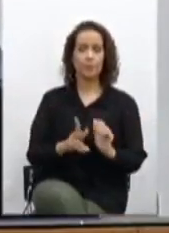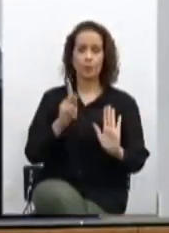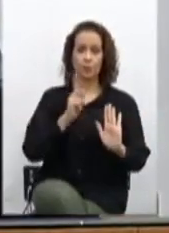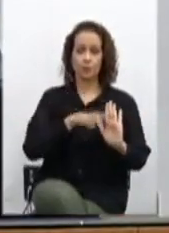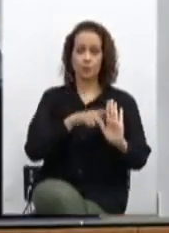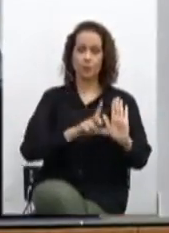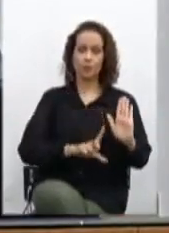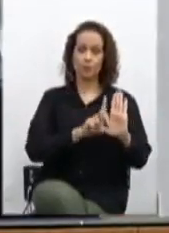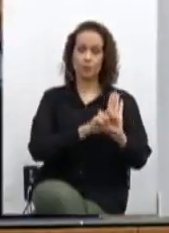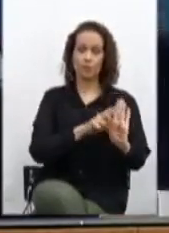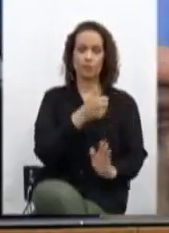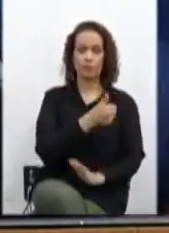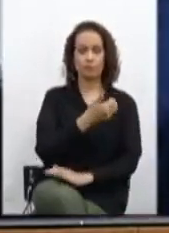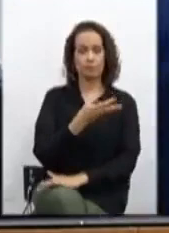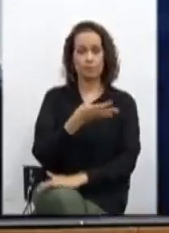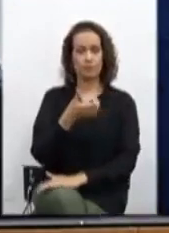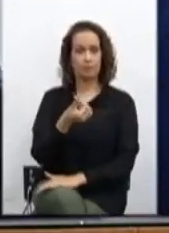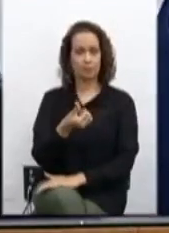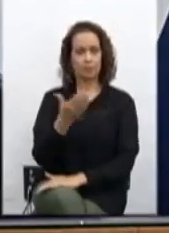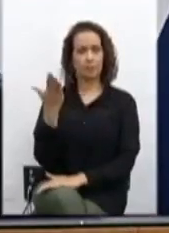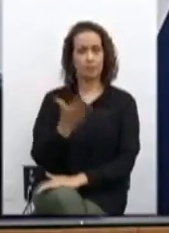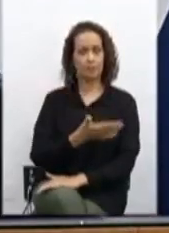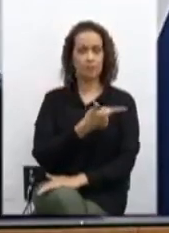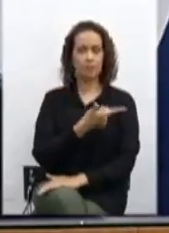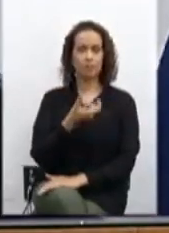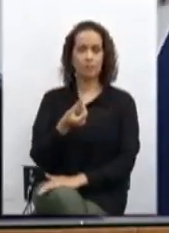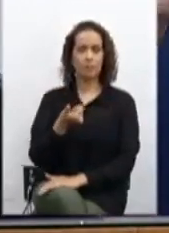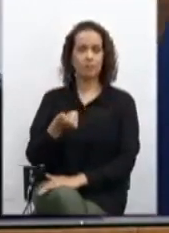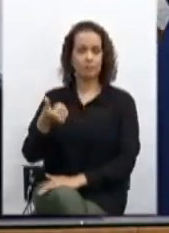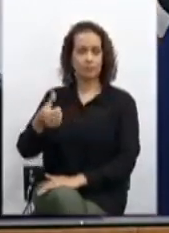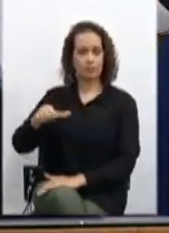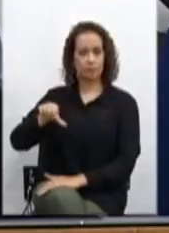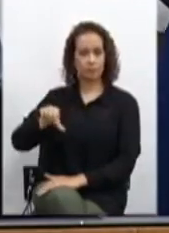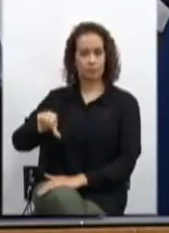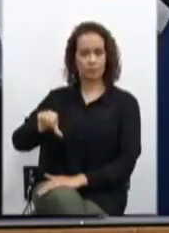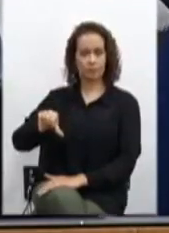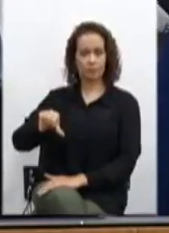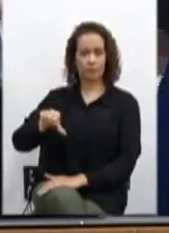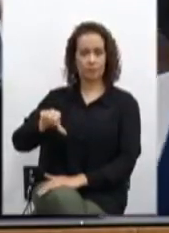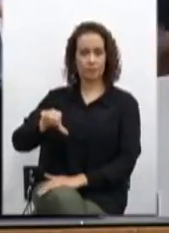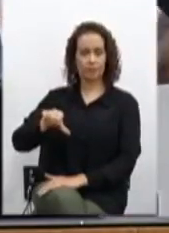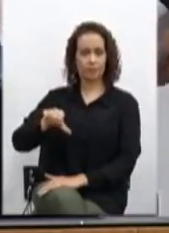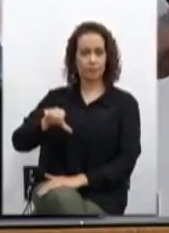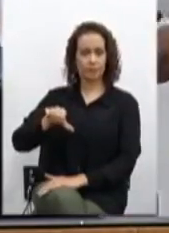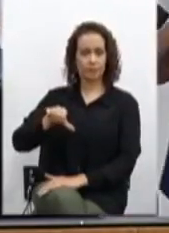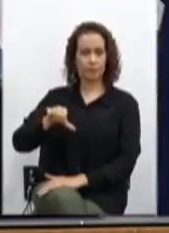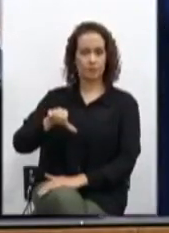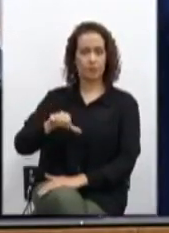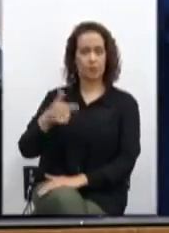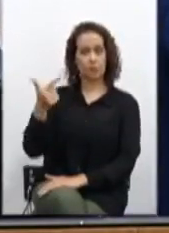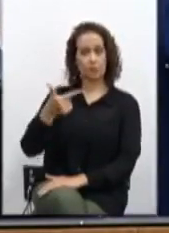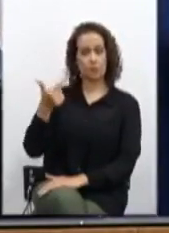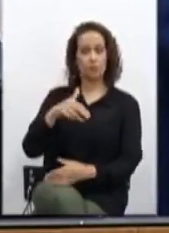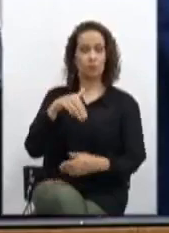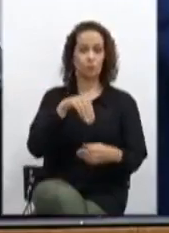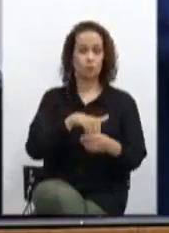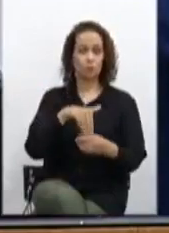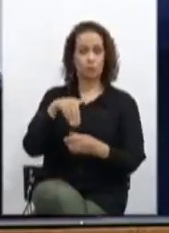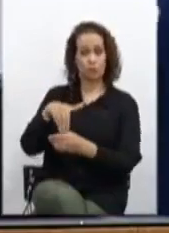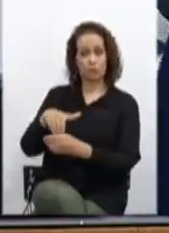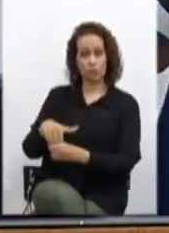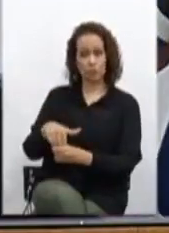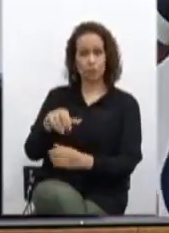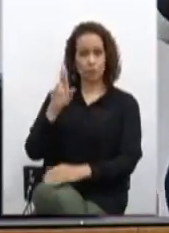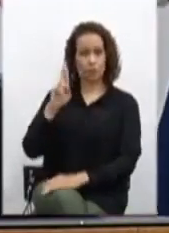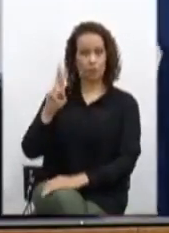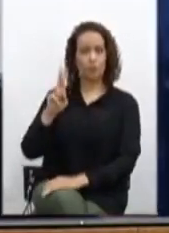146-2019, no segundo turno, de autoria do deputado João